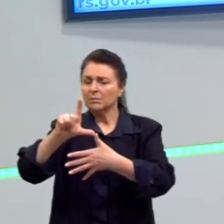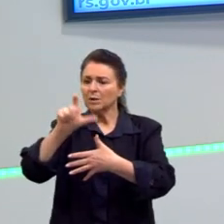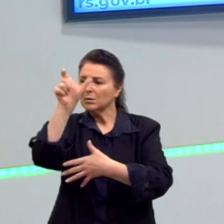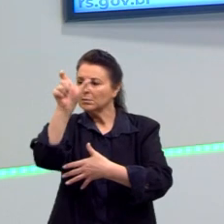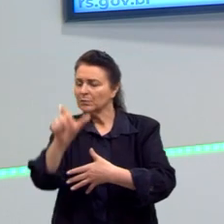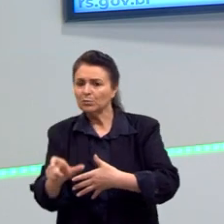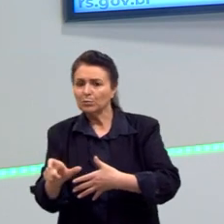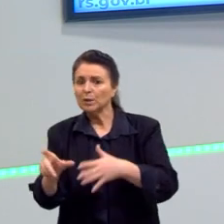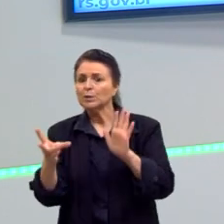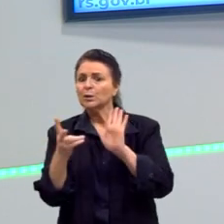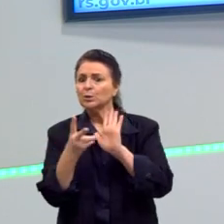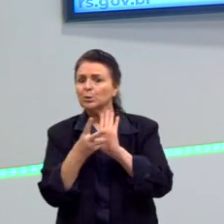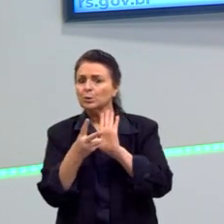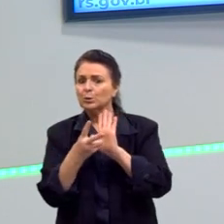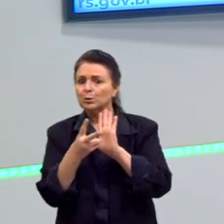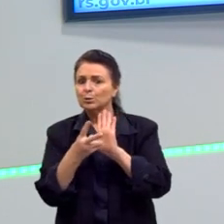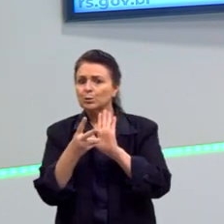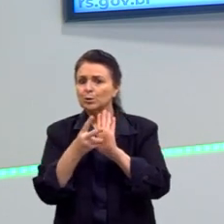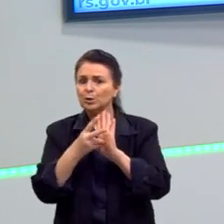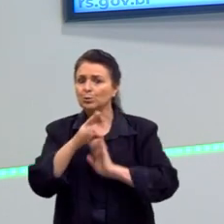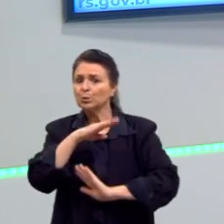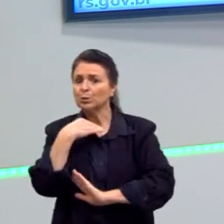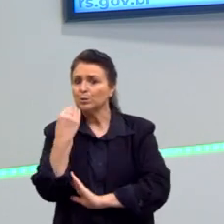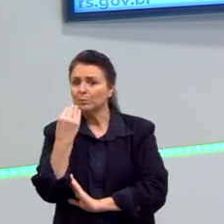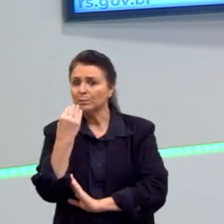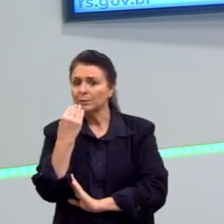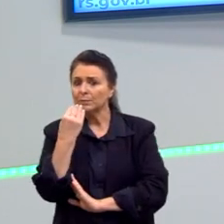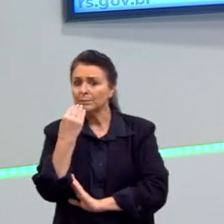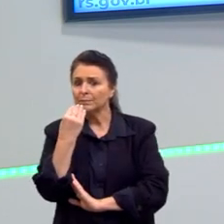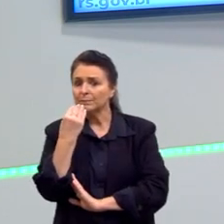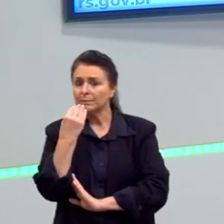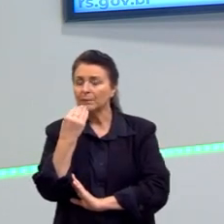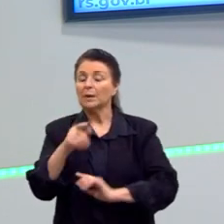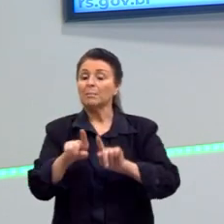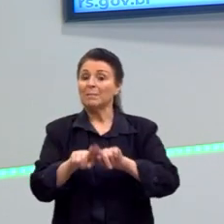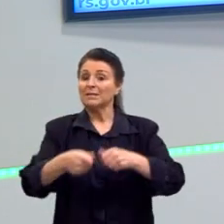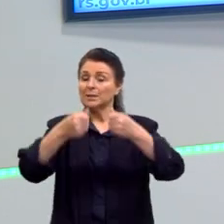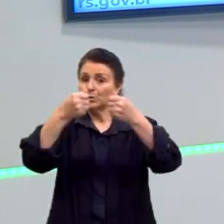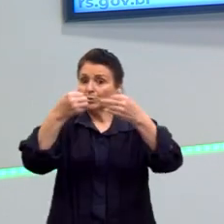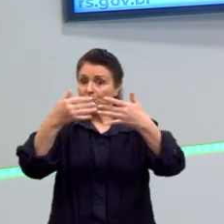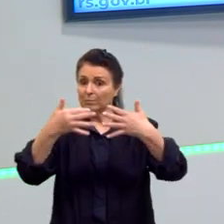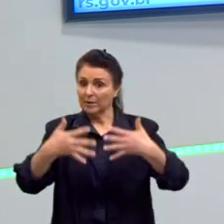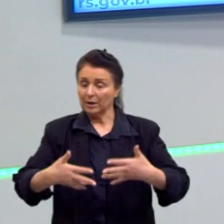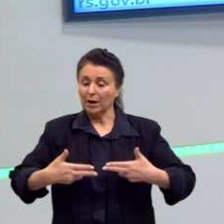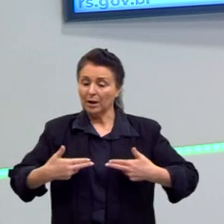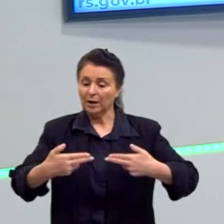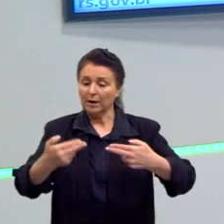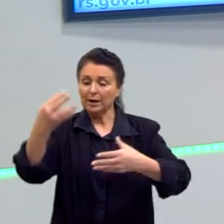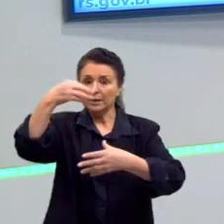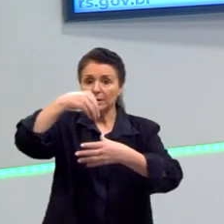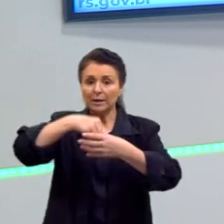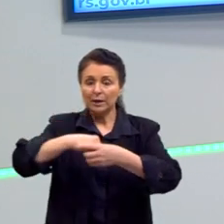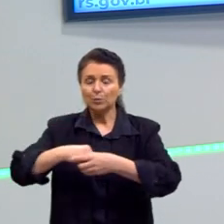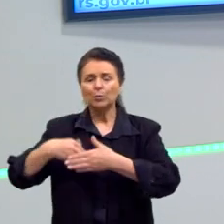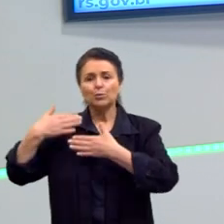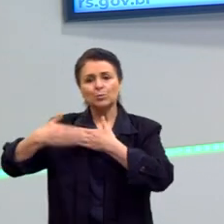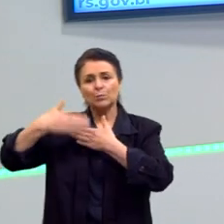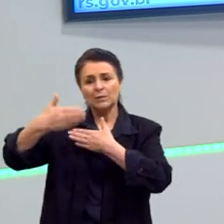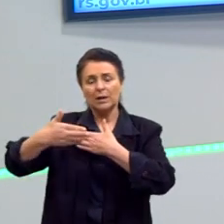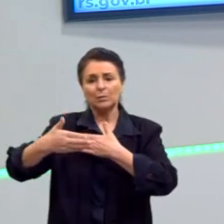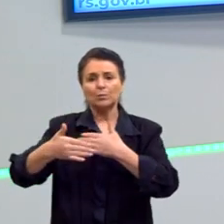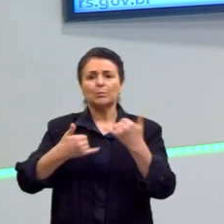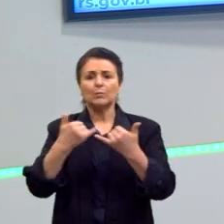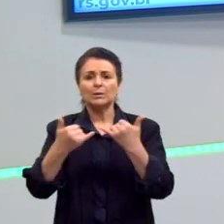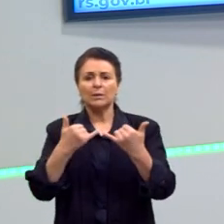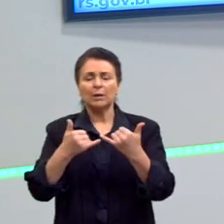dos indígenas. Então, veja só, mas ele justifica isso, as guerras, ele justificou o processo. Por exemplo, a guerra da Ucrânia agora, para o